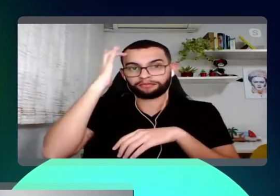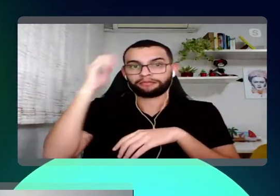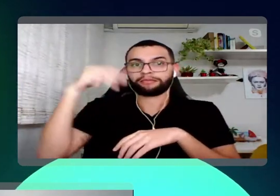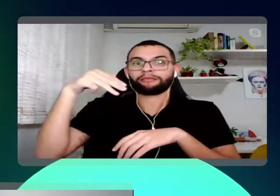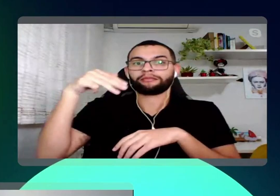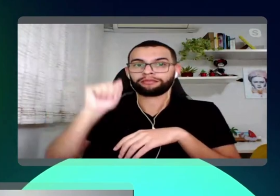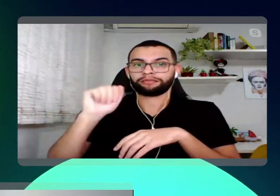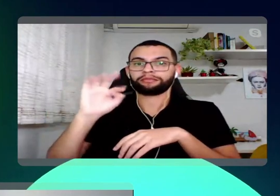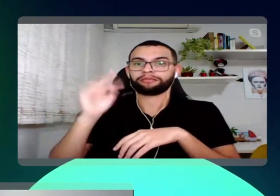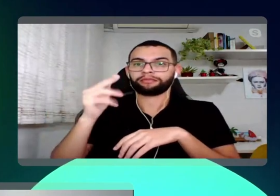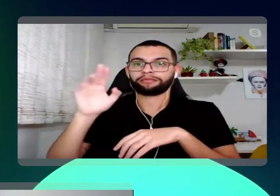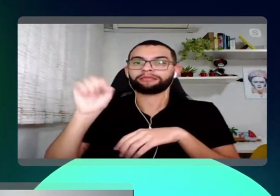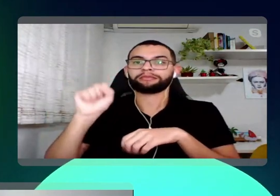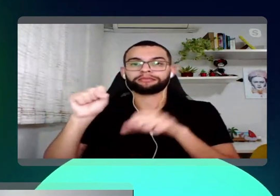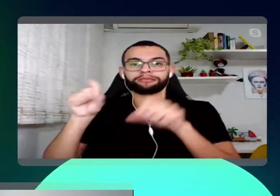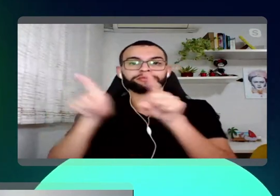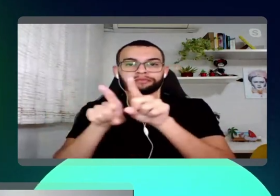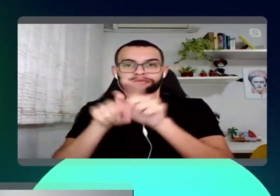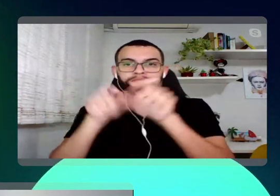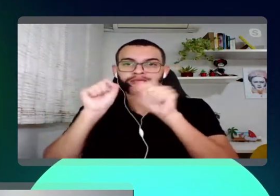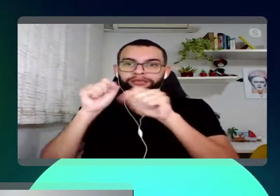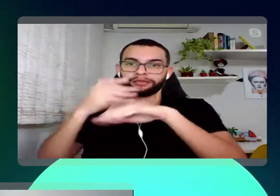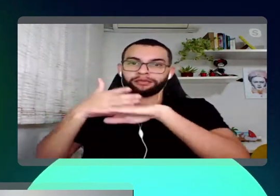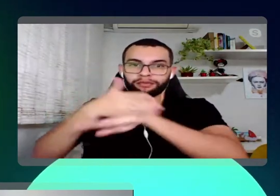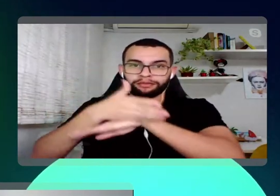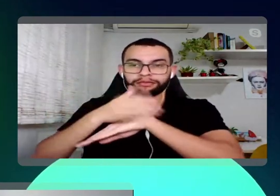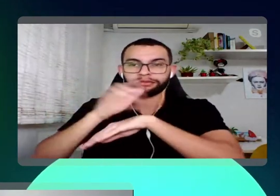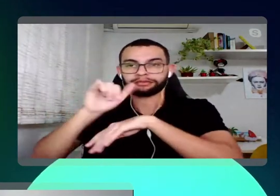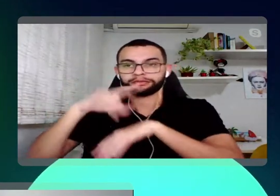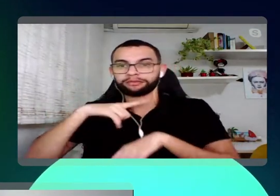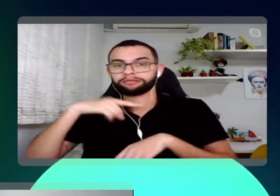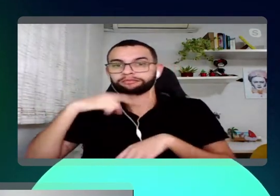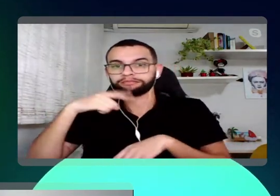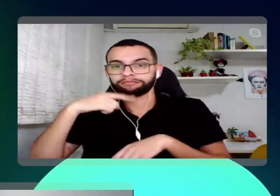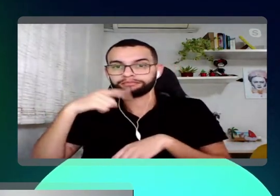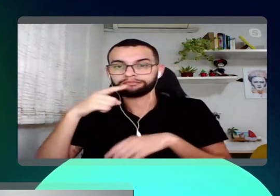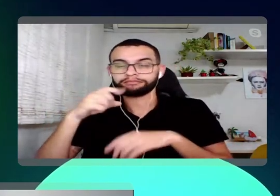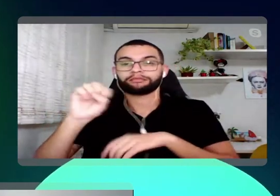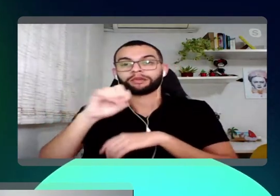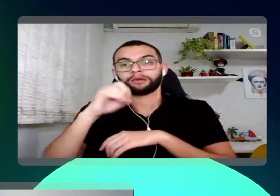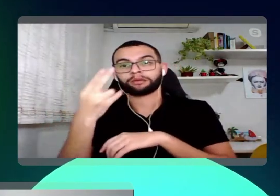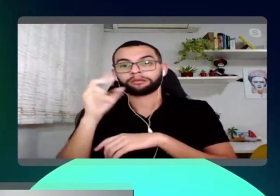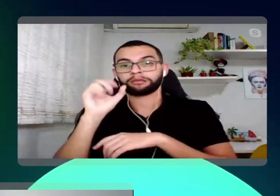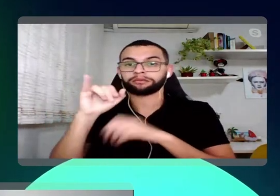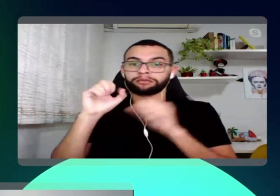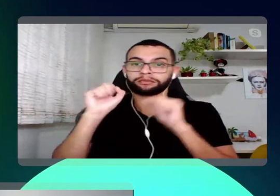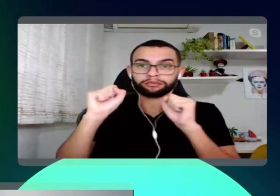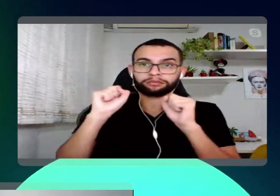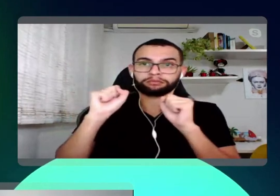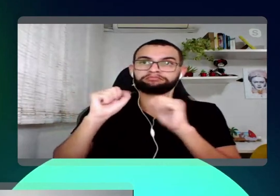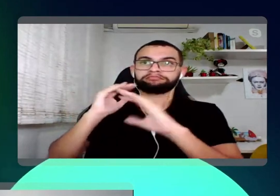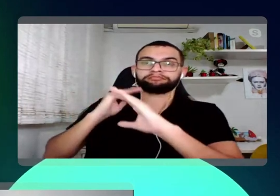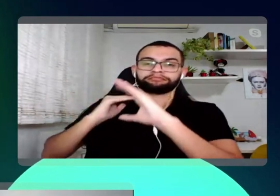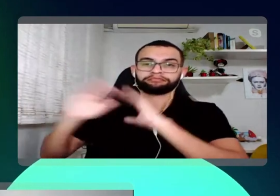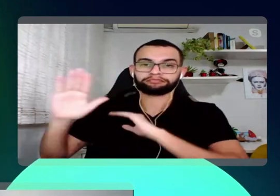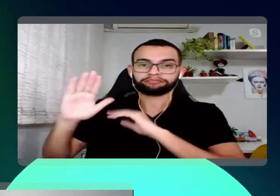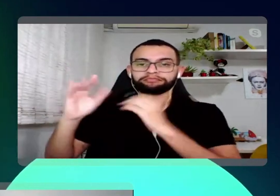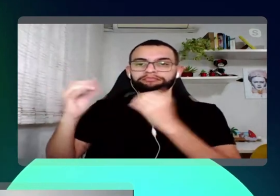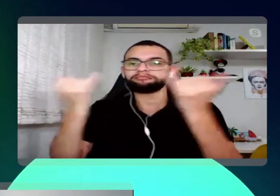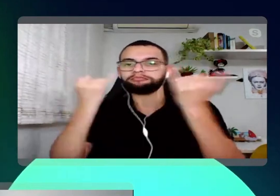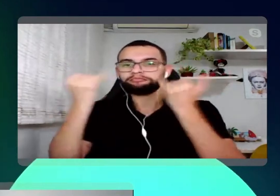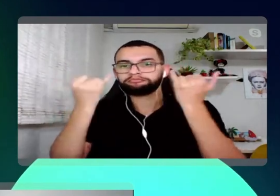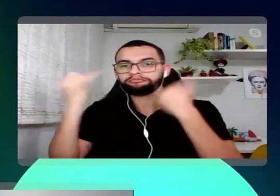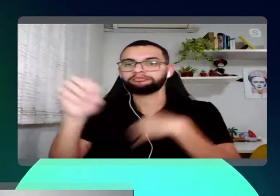entrar, se ele quiser, se tiver alguma dúvida, ou se puder enviar alguma